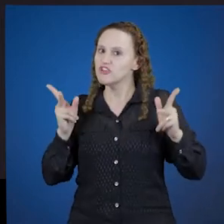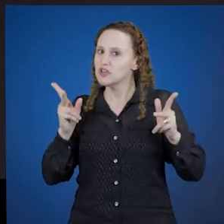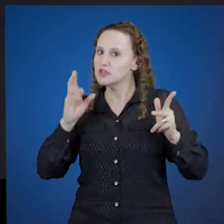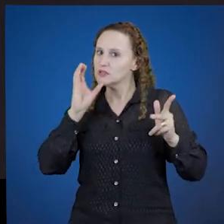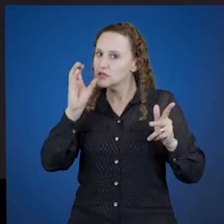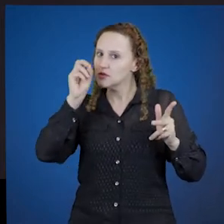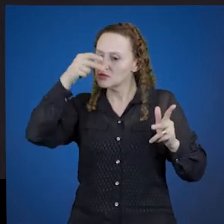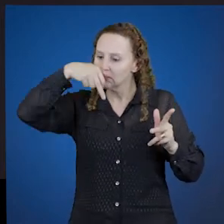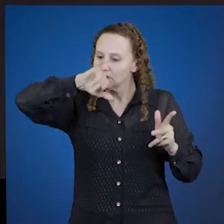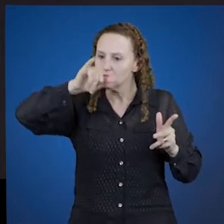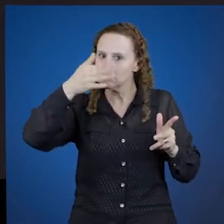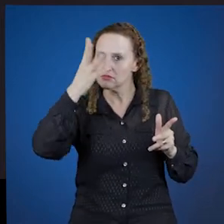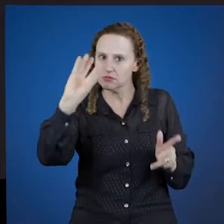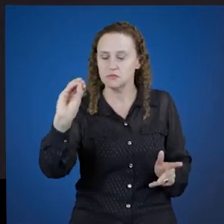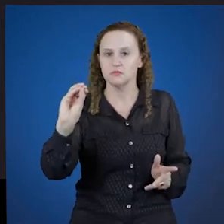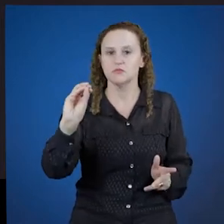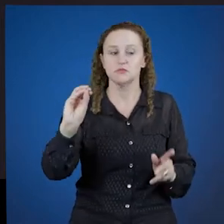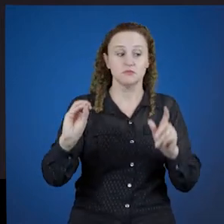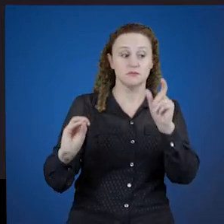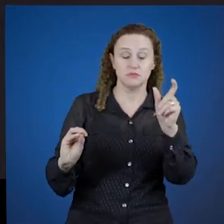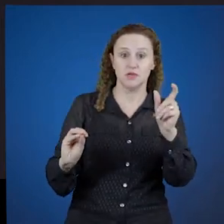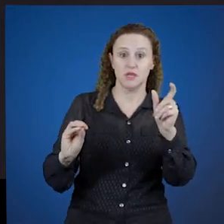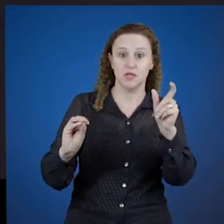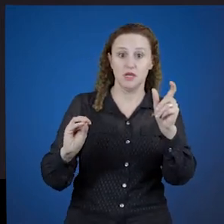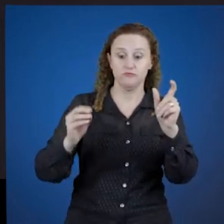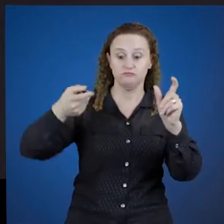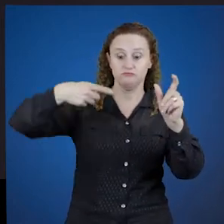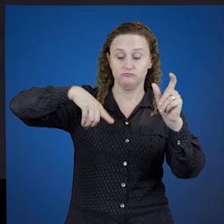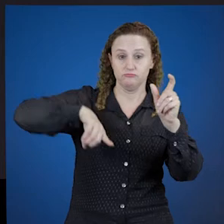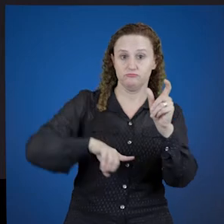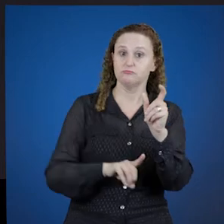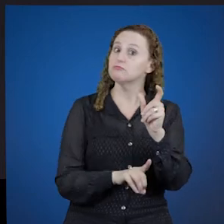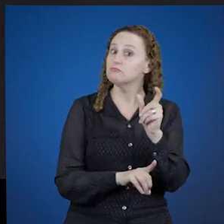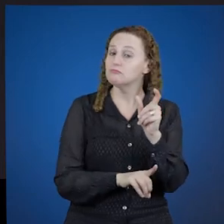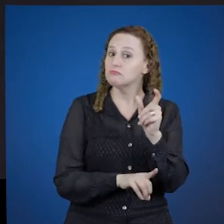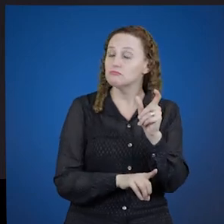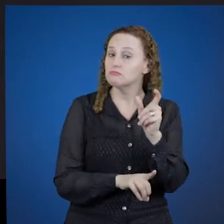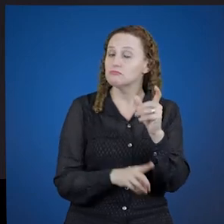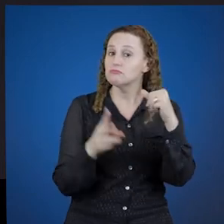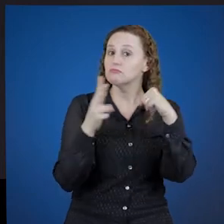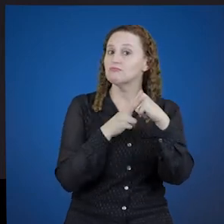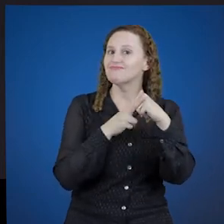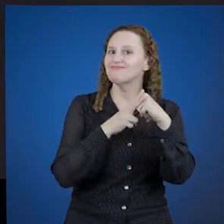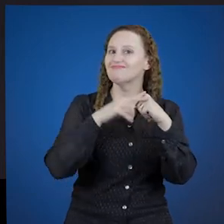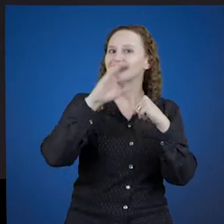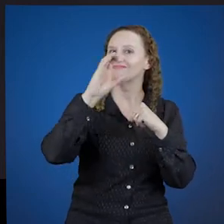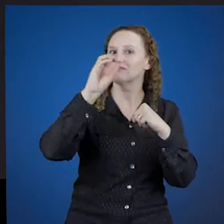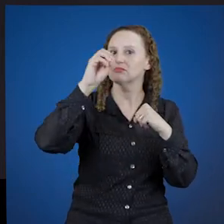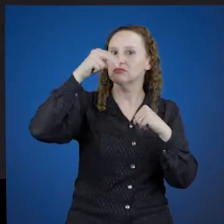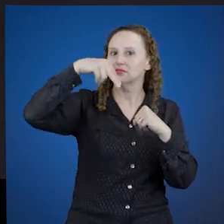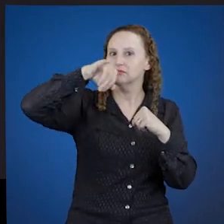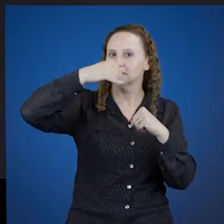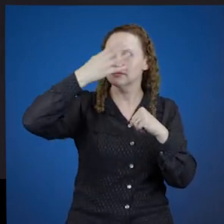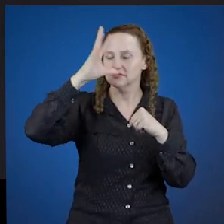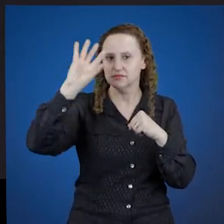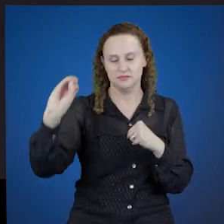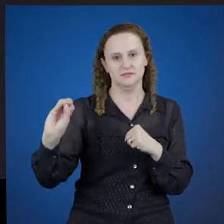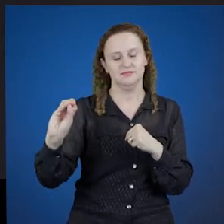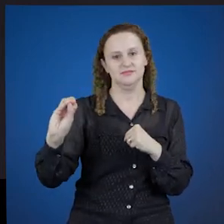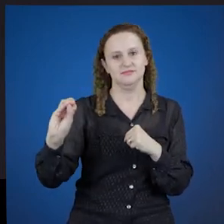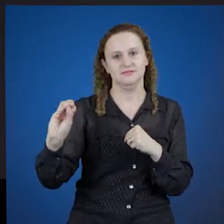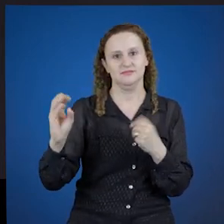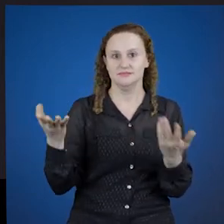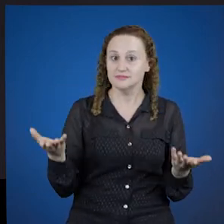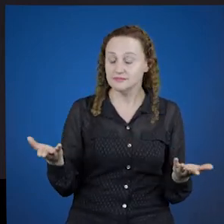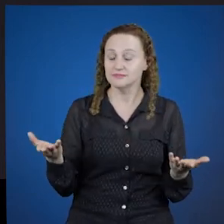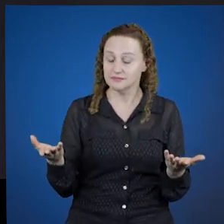conjugação. Então, as palavras declinam. Os verbos se conjugam.